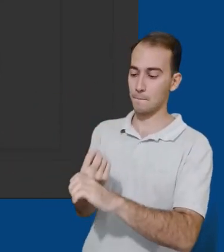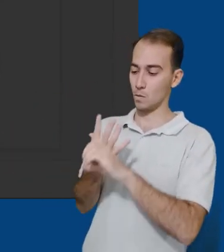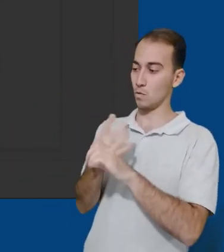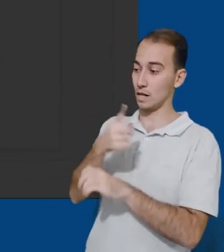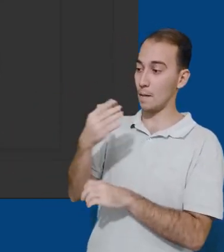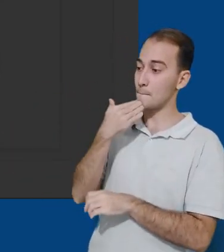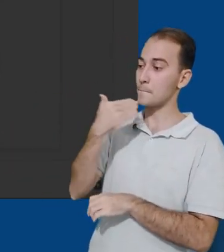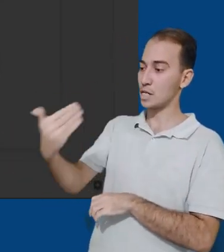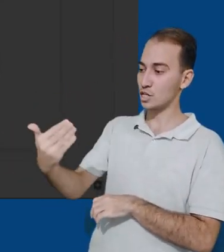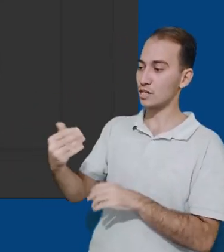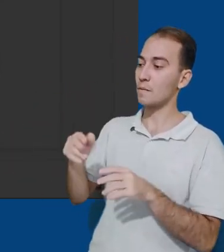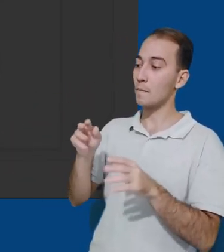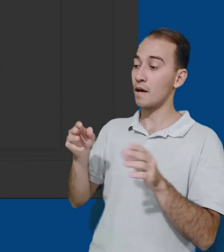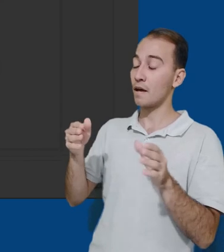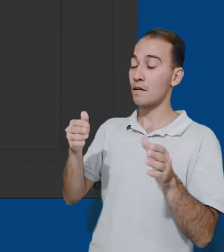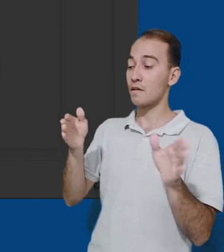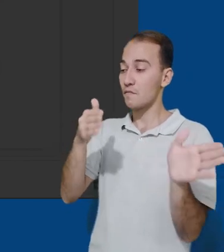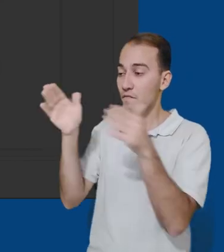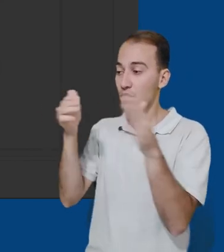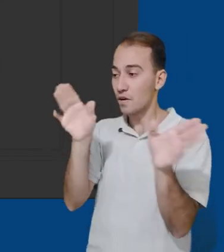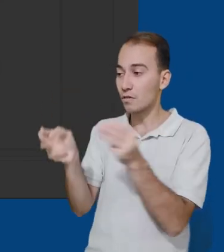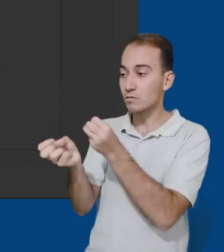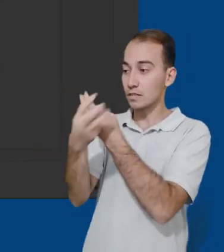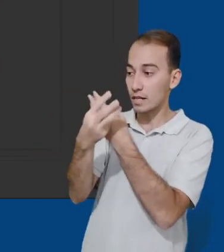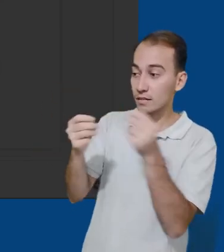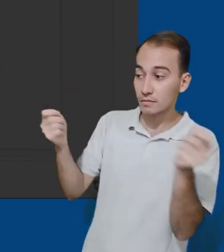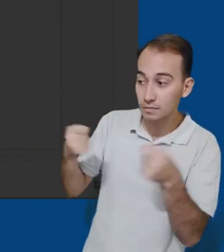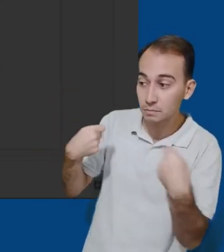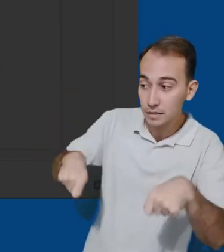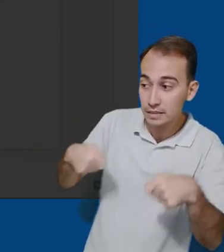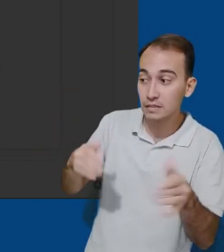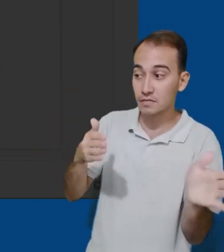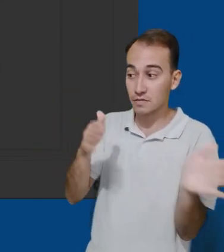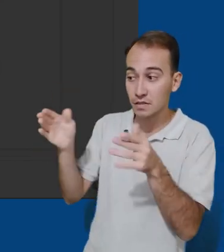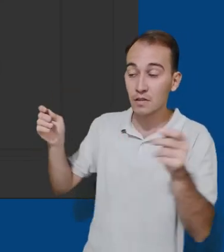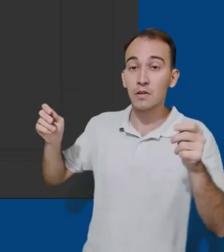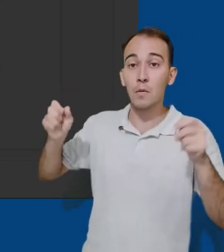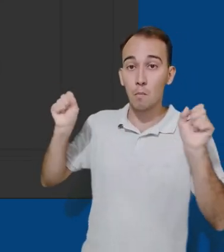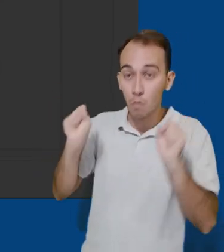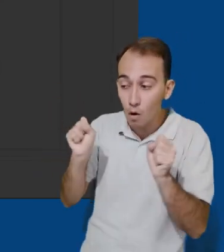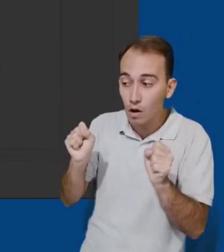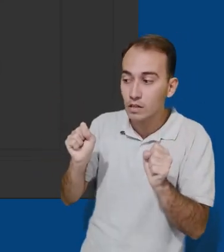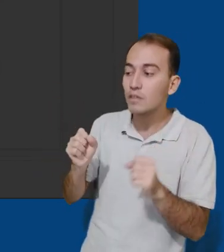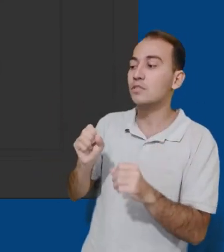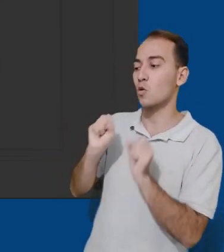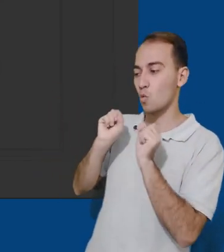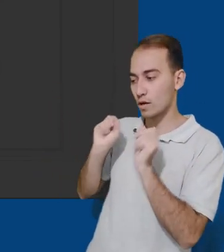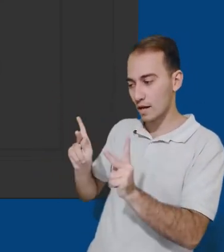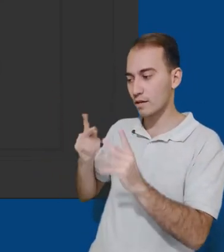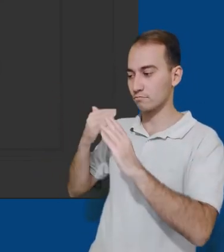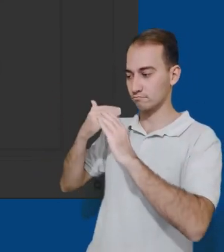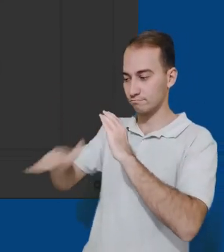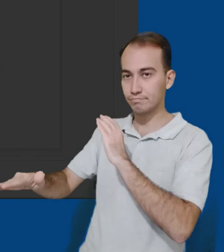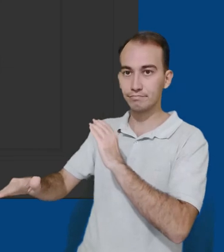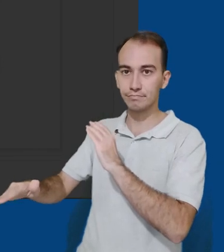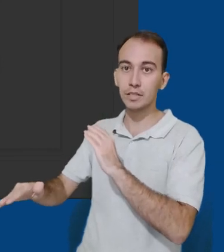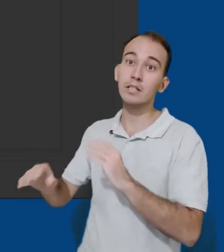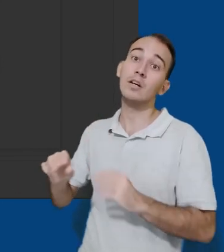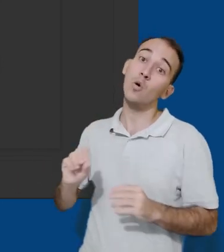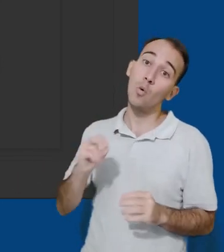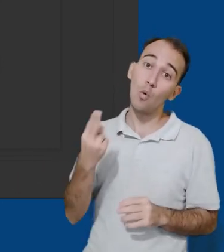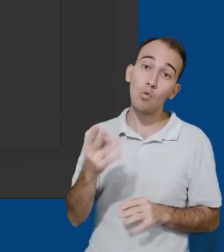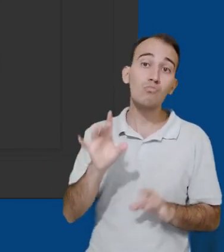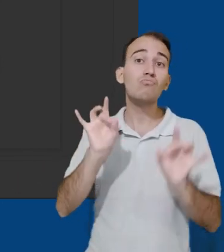autorização você dará por e-mail pela notificação que chegará por lá. Se escolher a opção qualquer pessoa, todos que tiverem acesso a este link